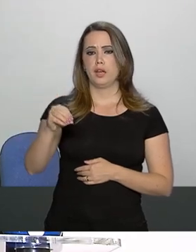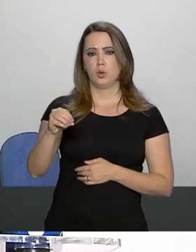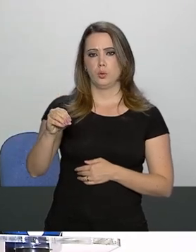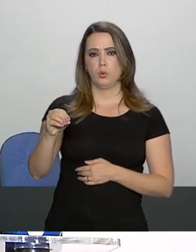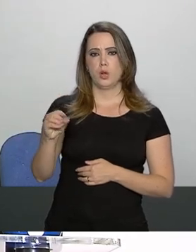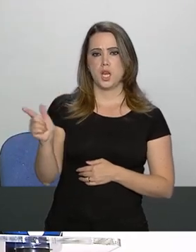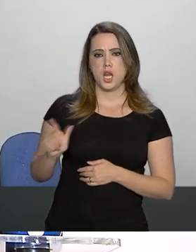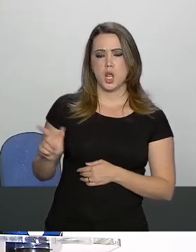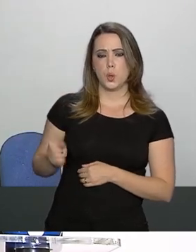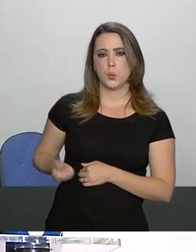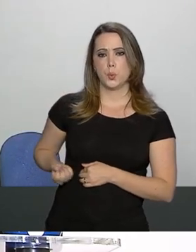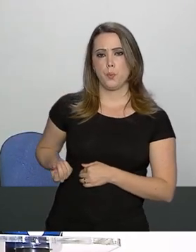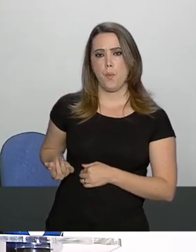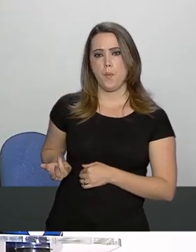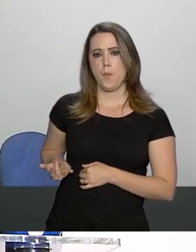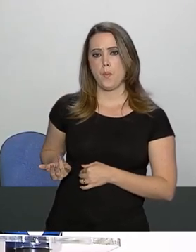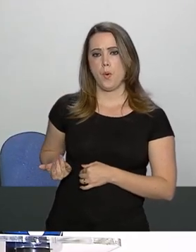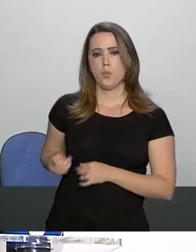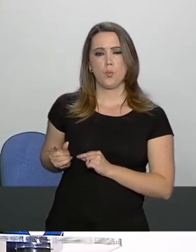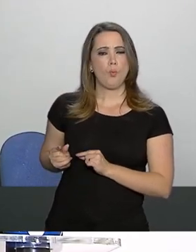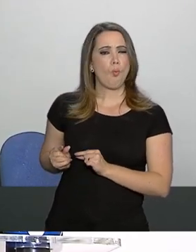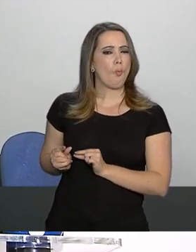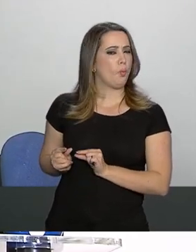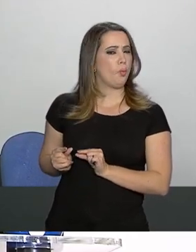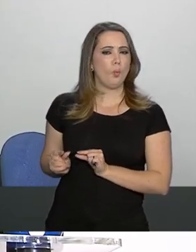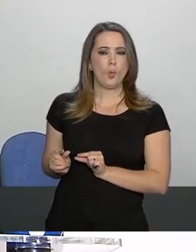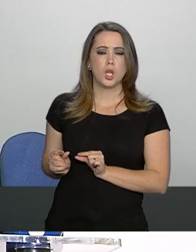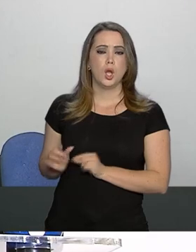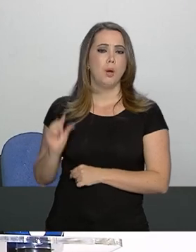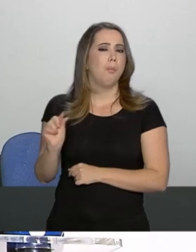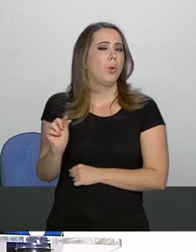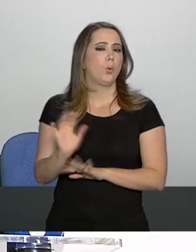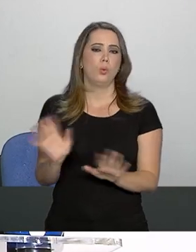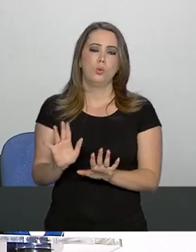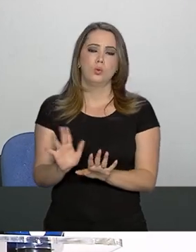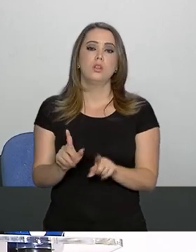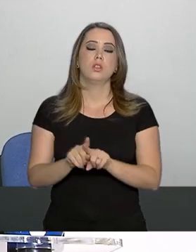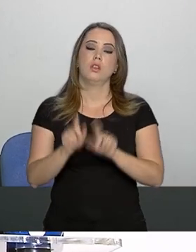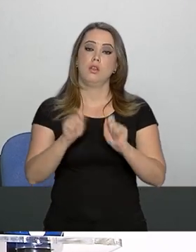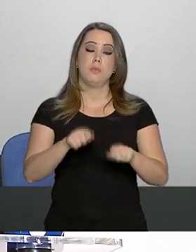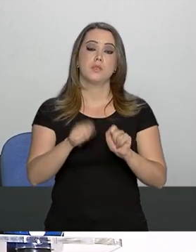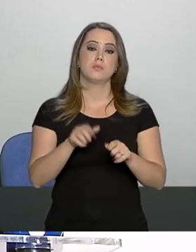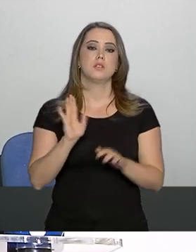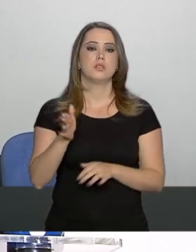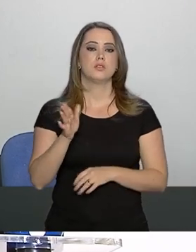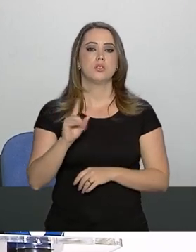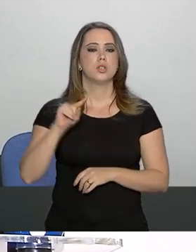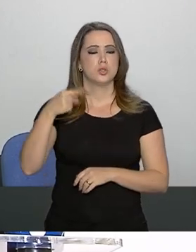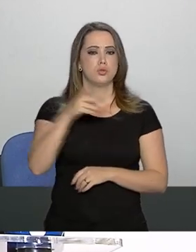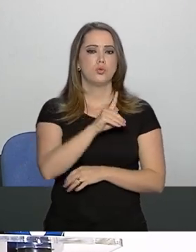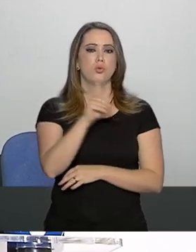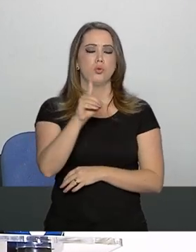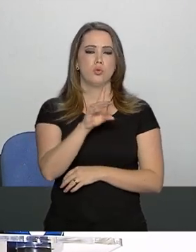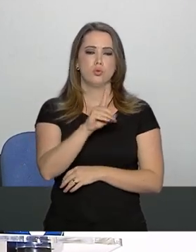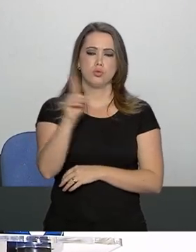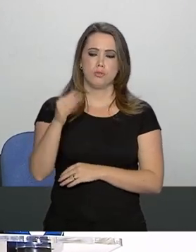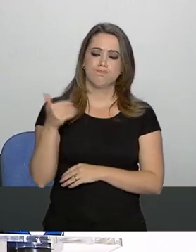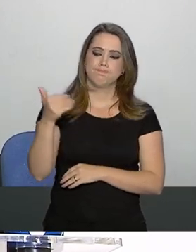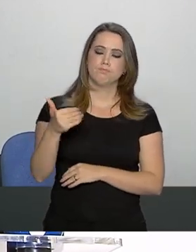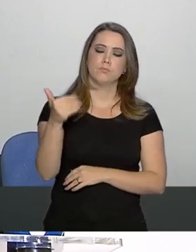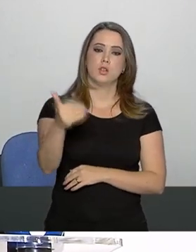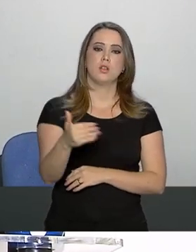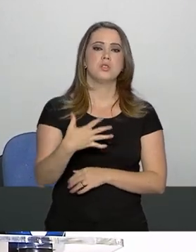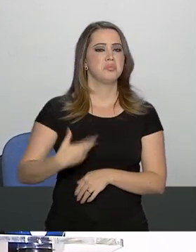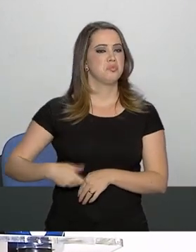pouquíssimo líquido vem sendo extraído, então há uma possibilidade já, e nos próximos dias, esse dreno